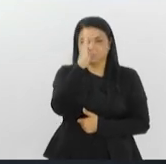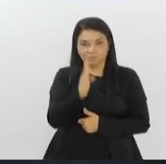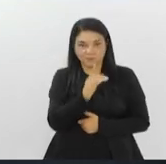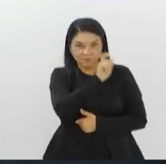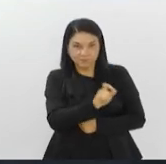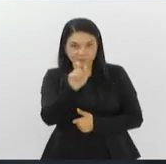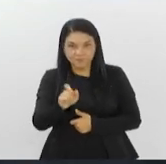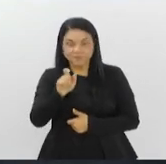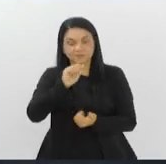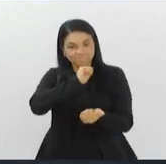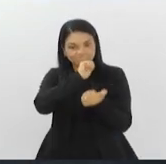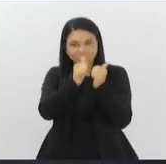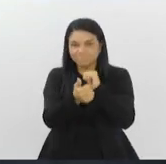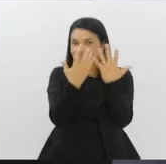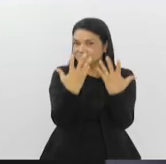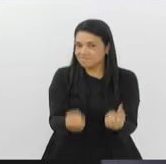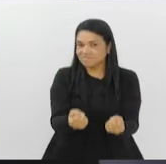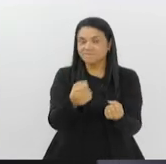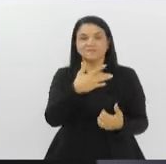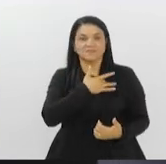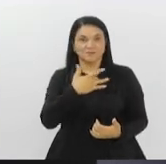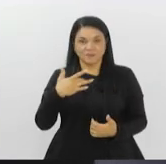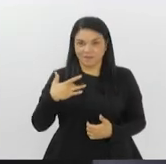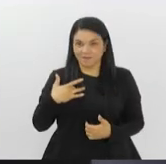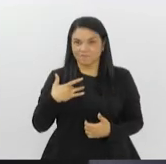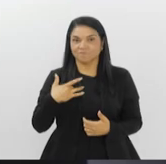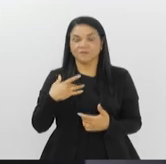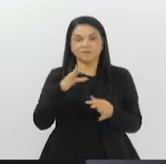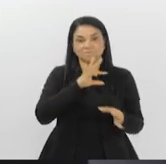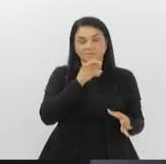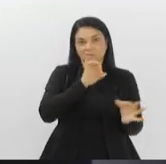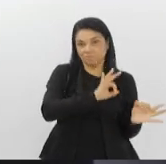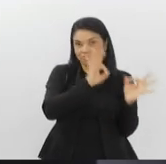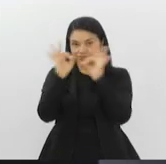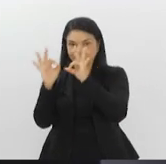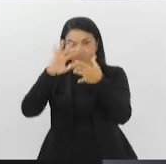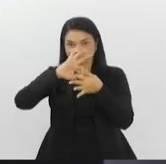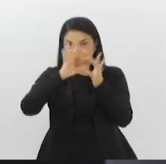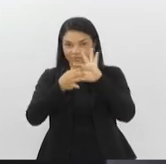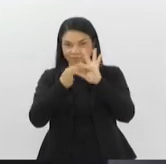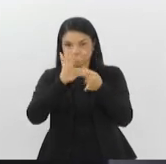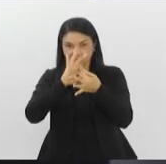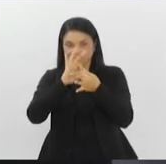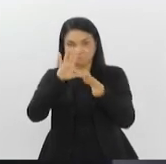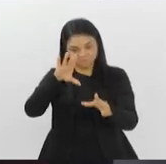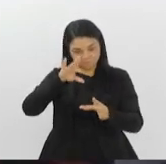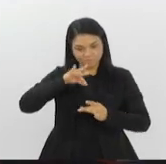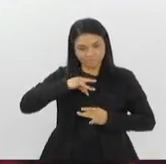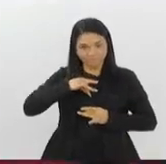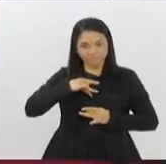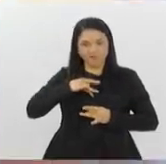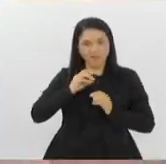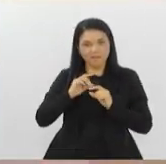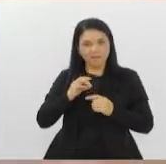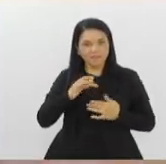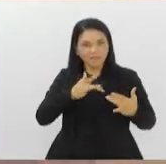esportes e adotar hábitos mais saudáveis ao assistir os Jogos Olímpicos, inspirados pela dedicação dos atletas.